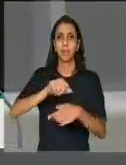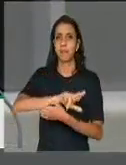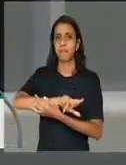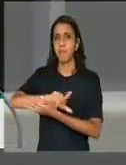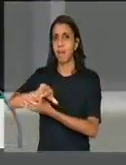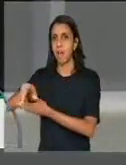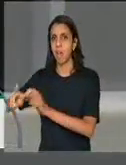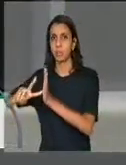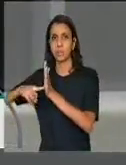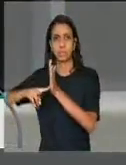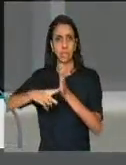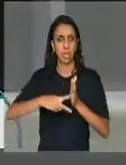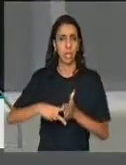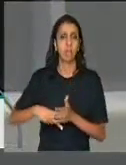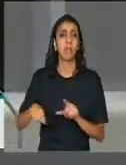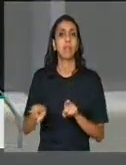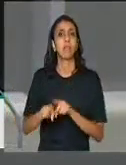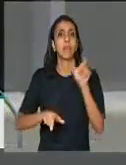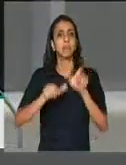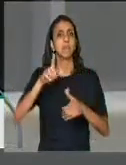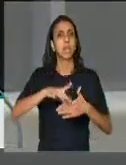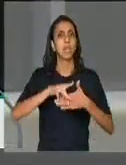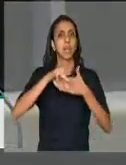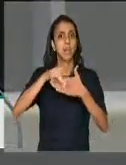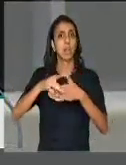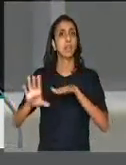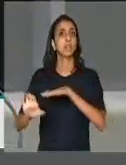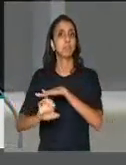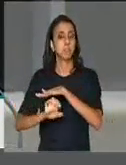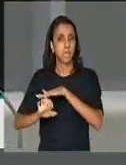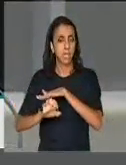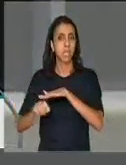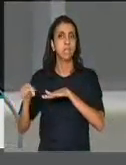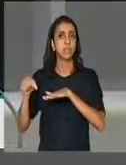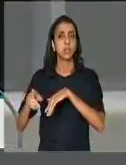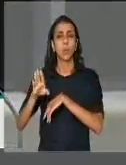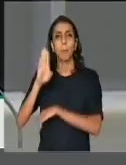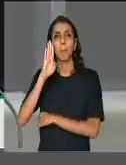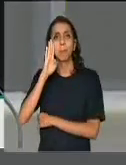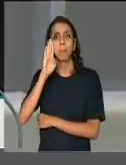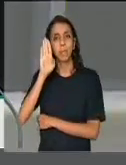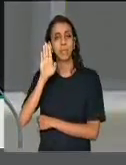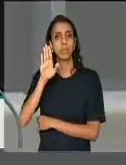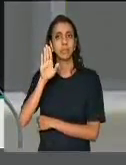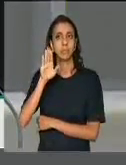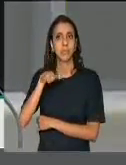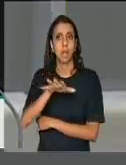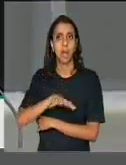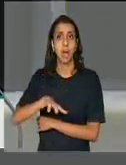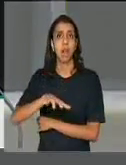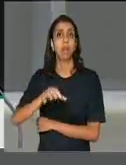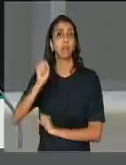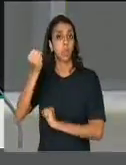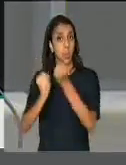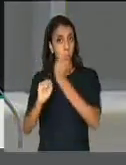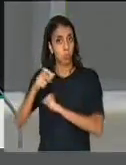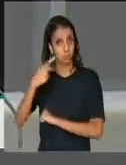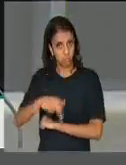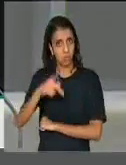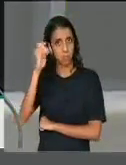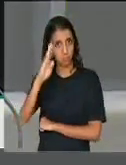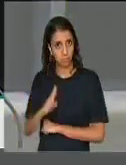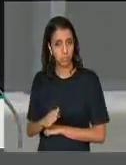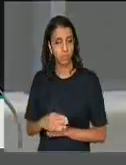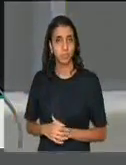sindicais e lideranças empresariais dos principais setores da indústria do Brasil